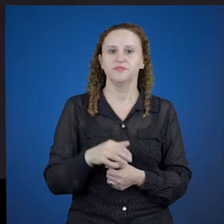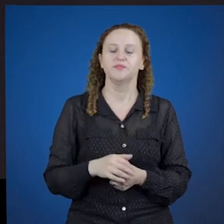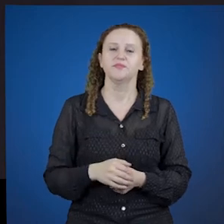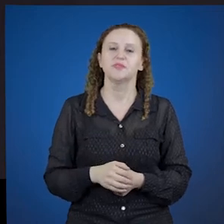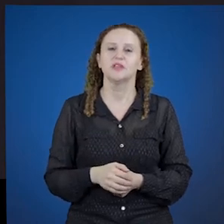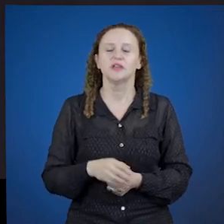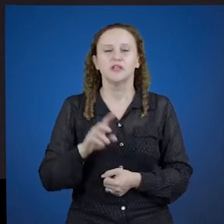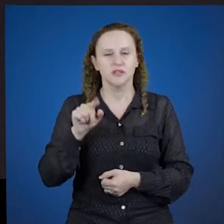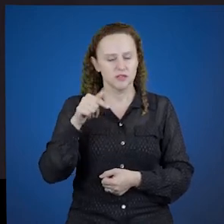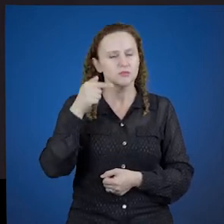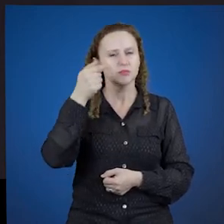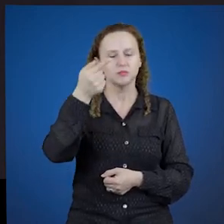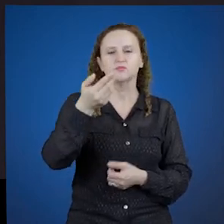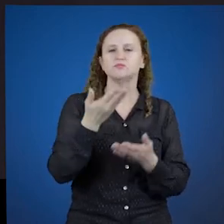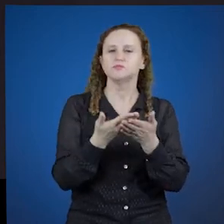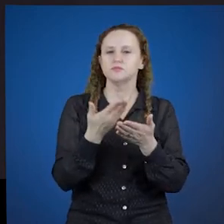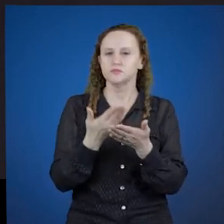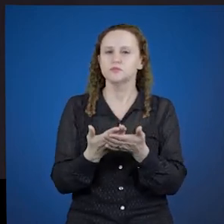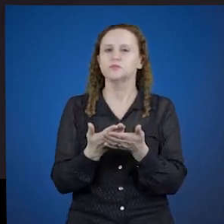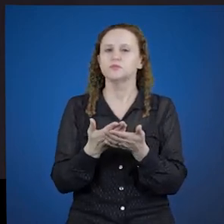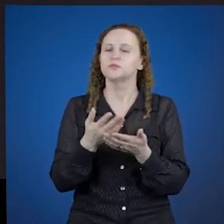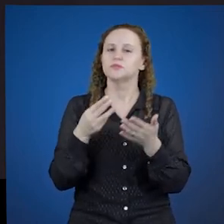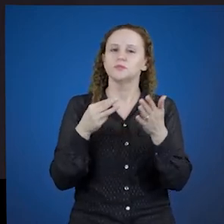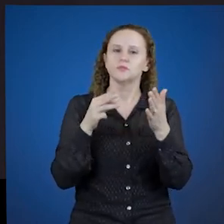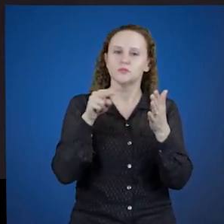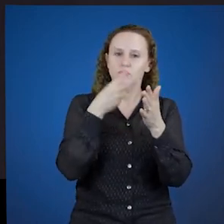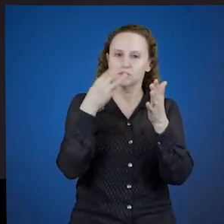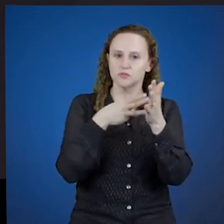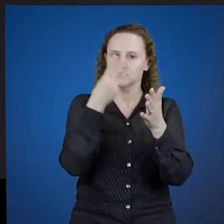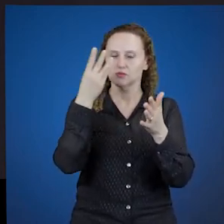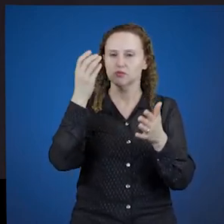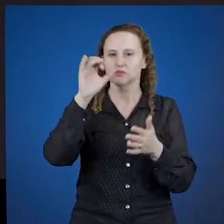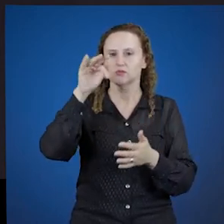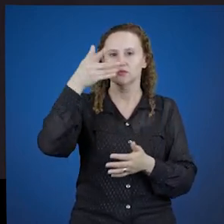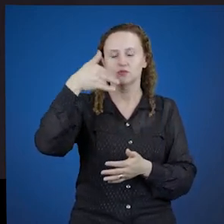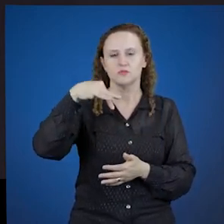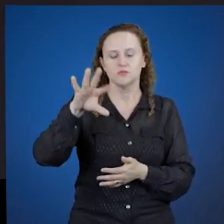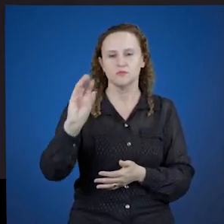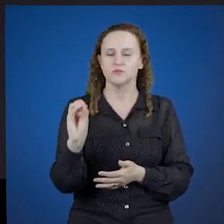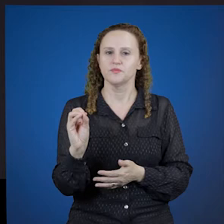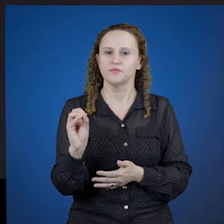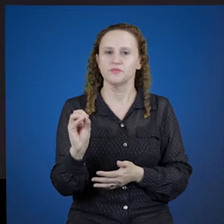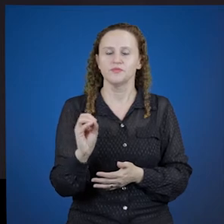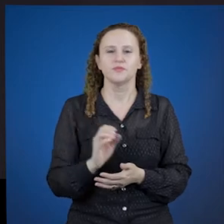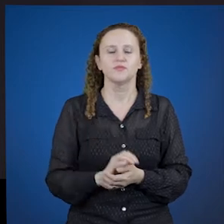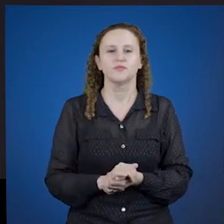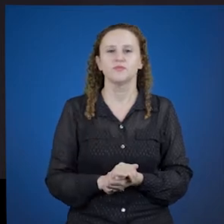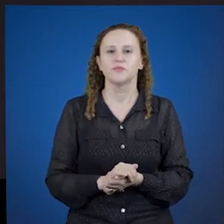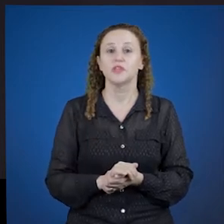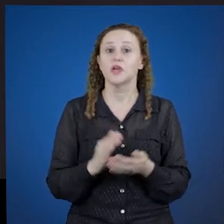lá, quando estivermos vendo as segunda e terceiras conjugações. Muito bem, hoje,